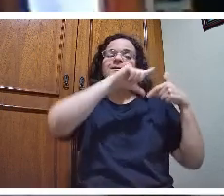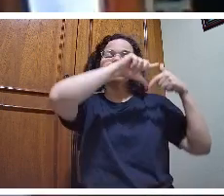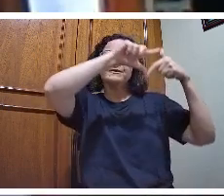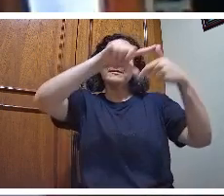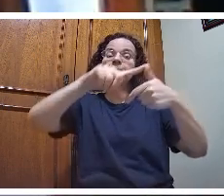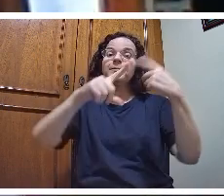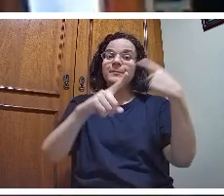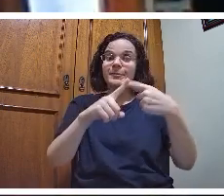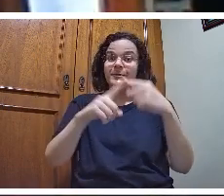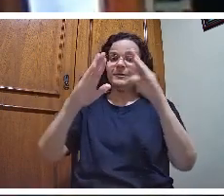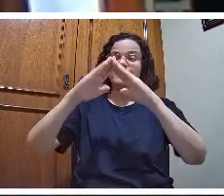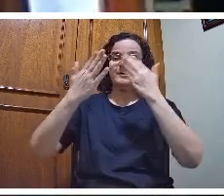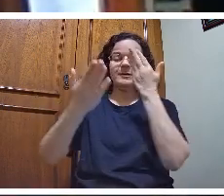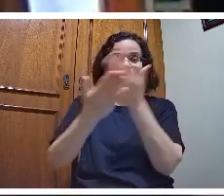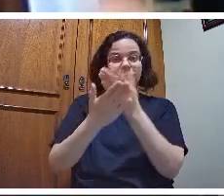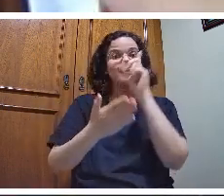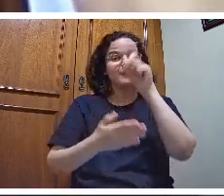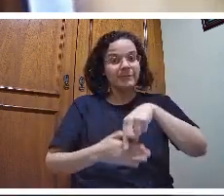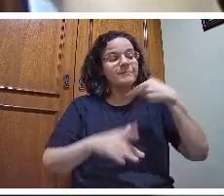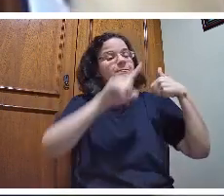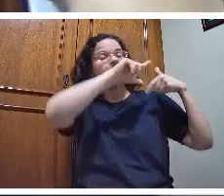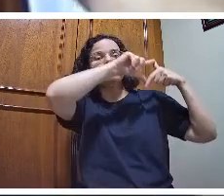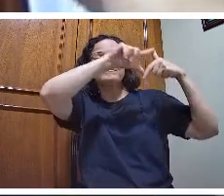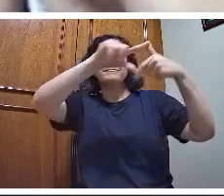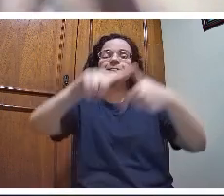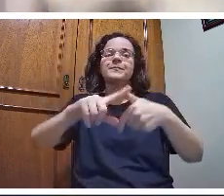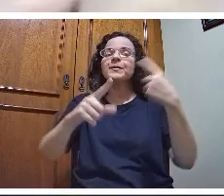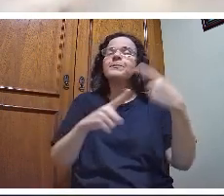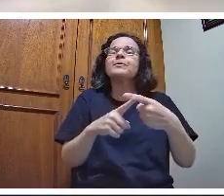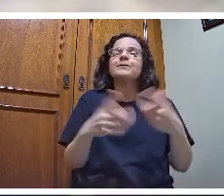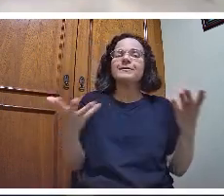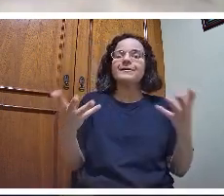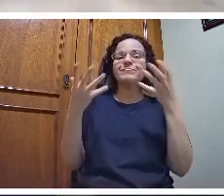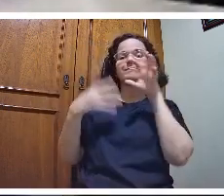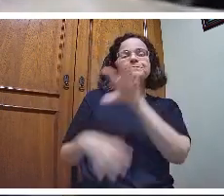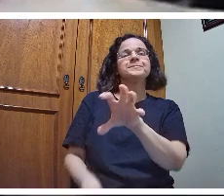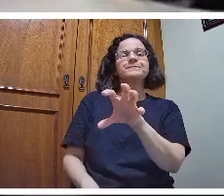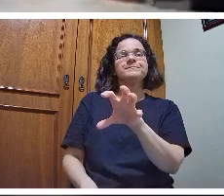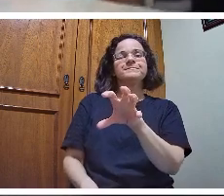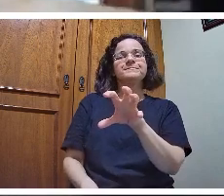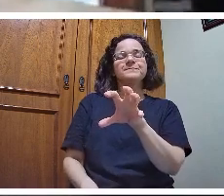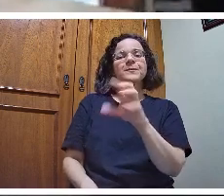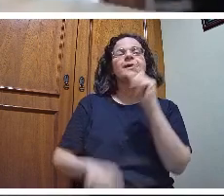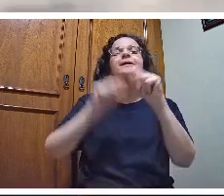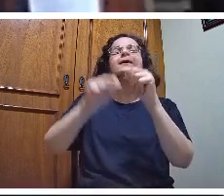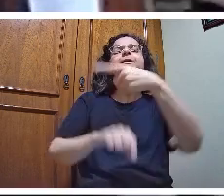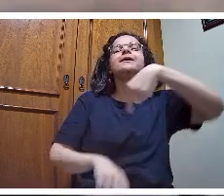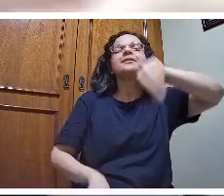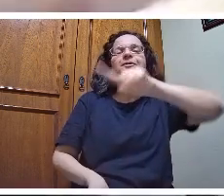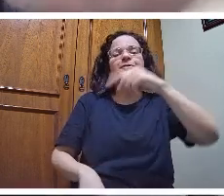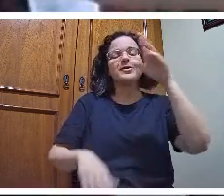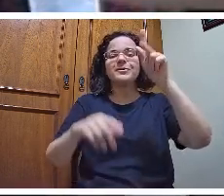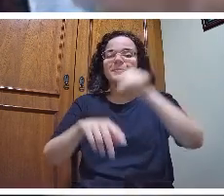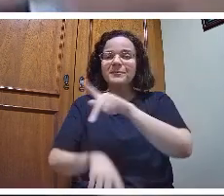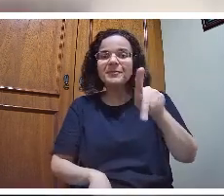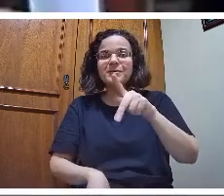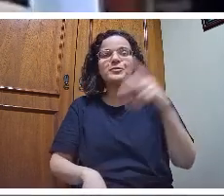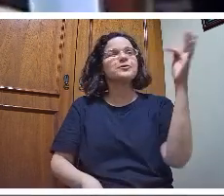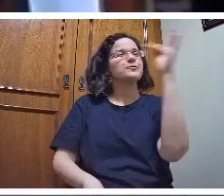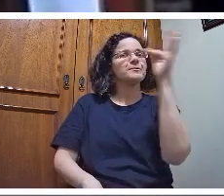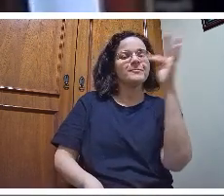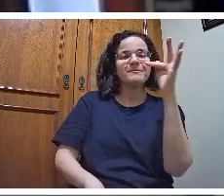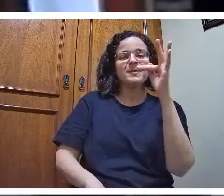quê? Porque é assim que está formada. Quem de nós, professores de nível superior, de nível fundamental e médio, tem toda essa